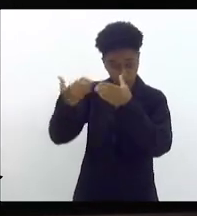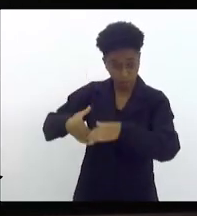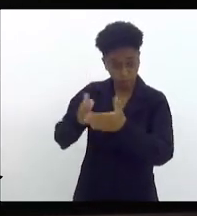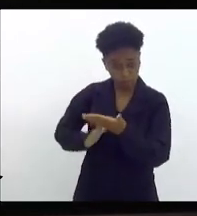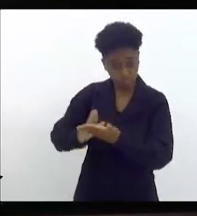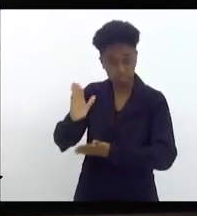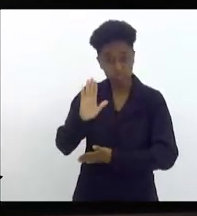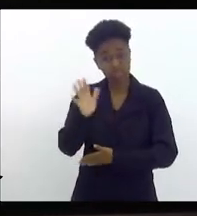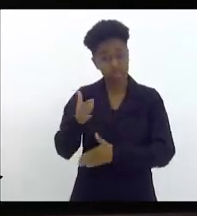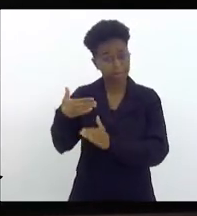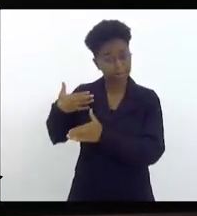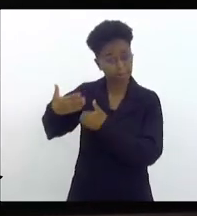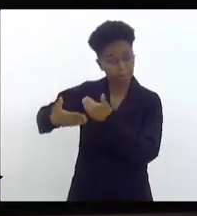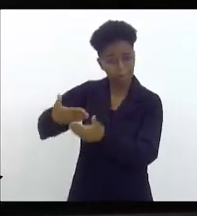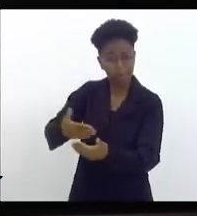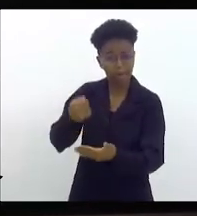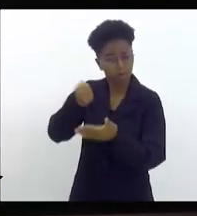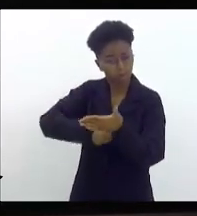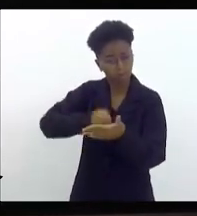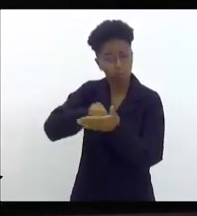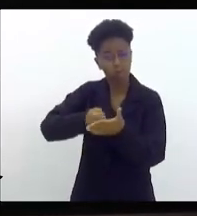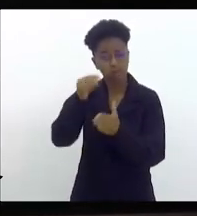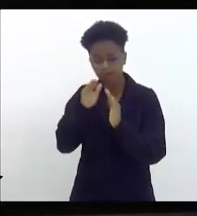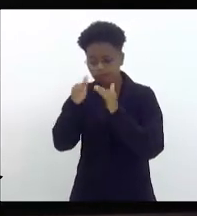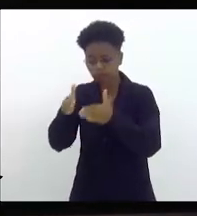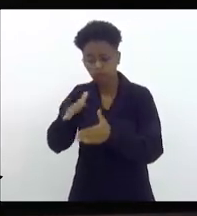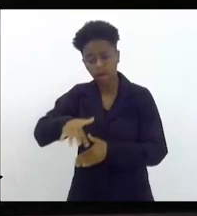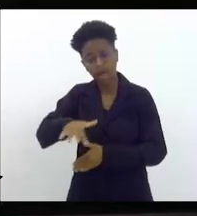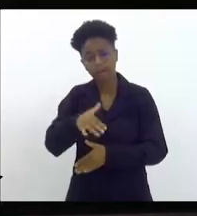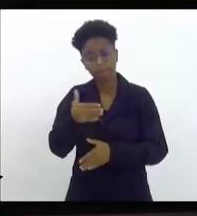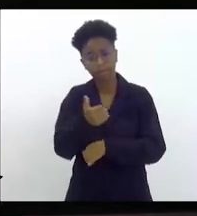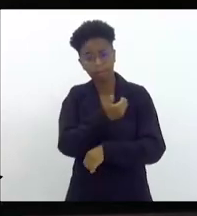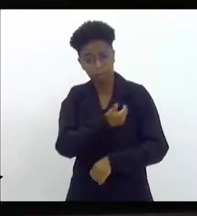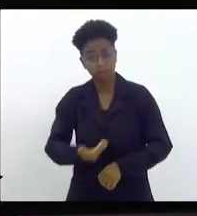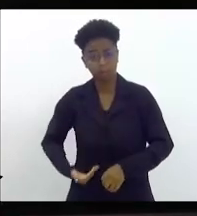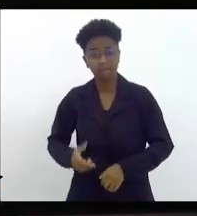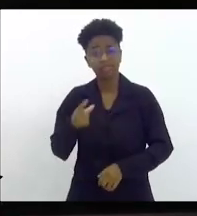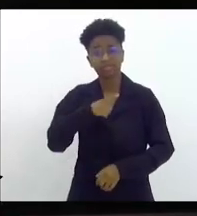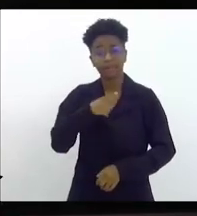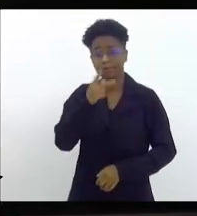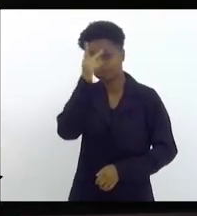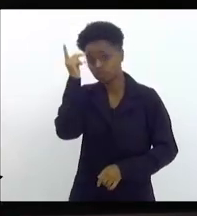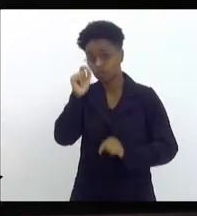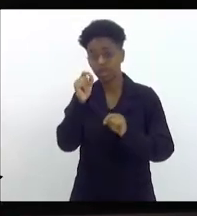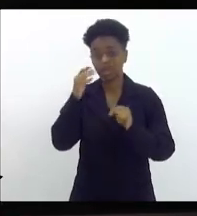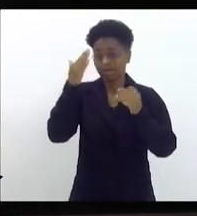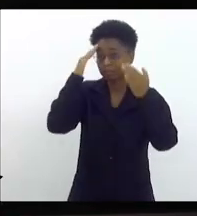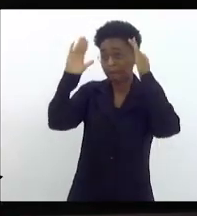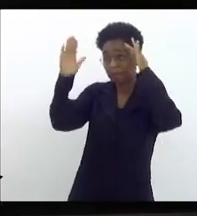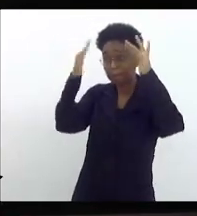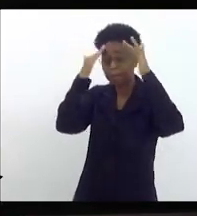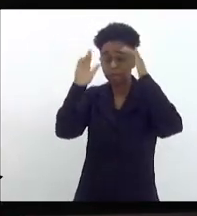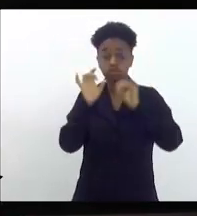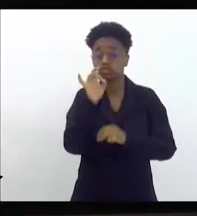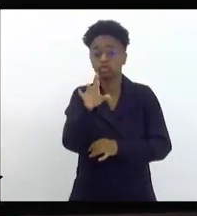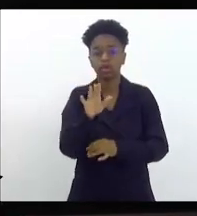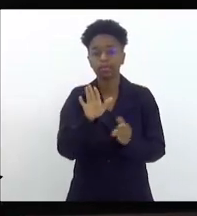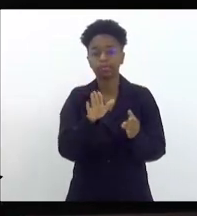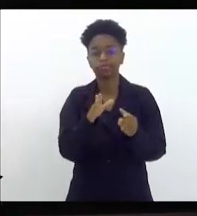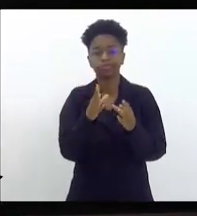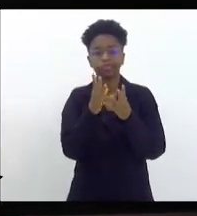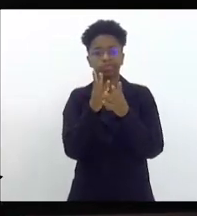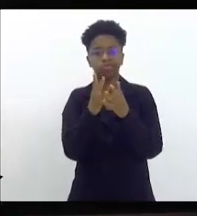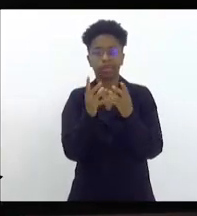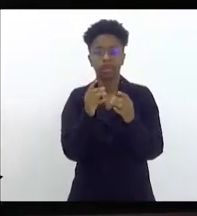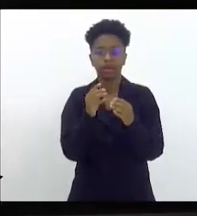carreira, que lute para o serviço público, nós vamos ter os grandes aventureiros. aqueles que são apenas de passagem,